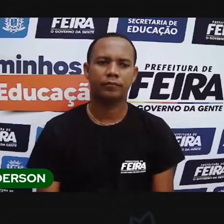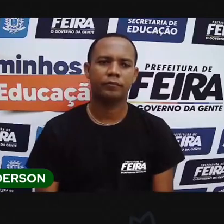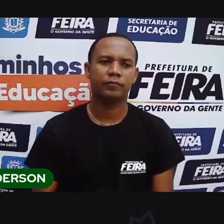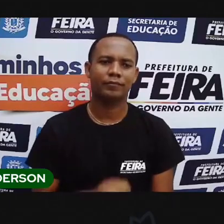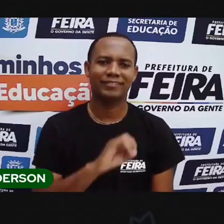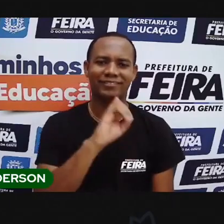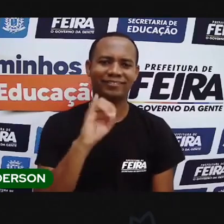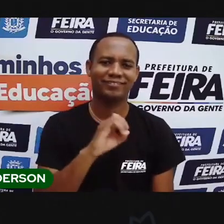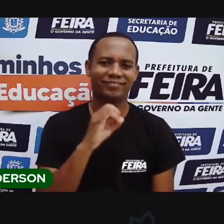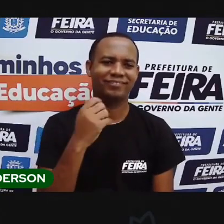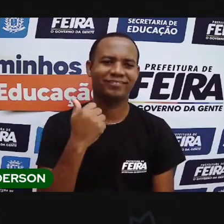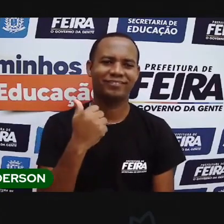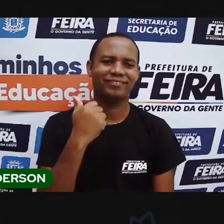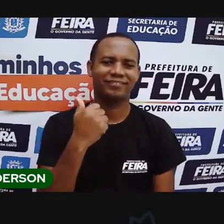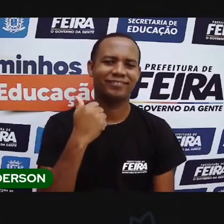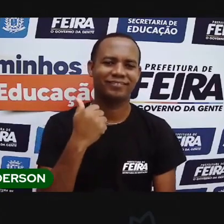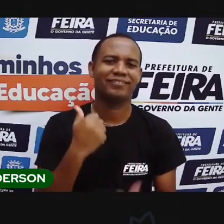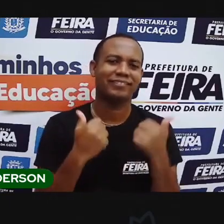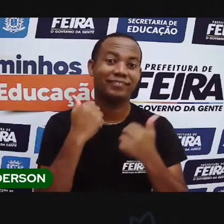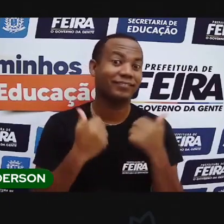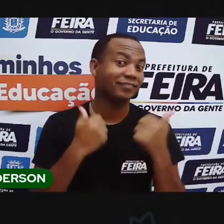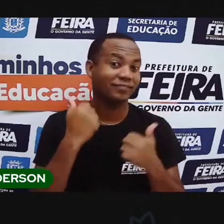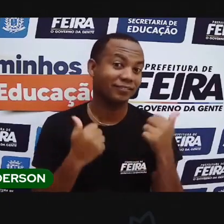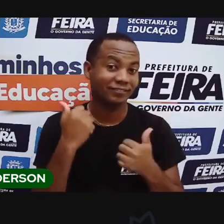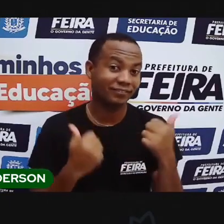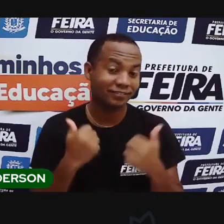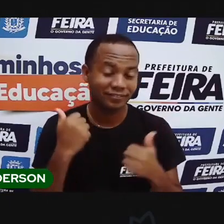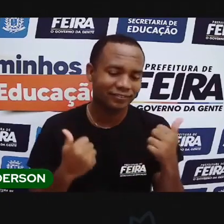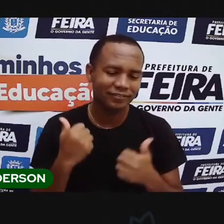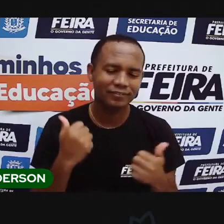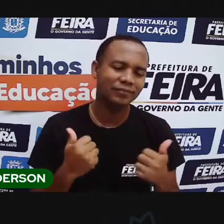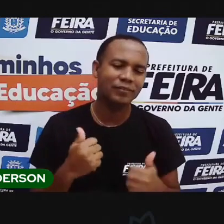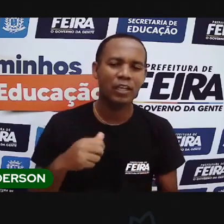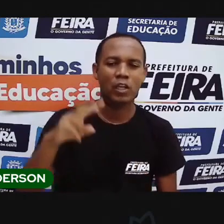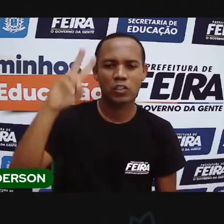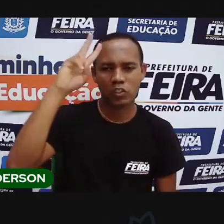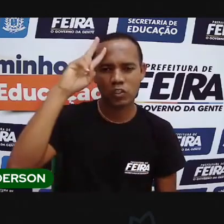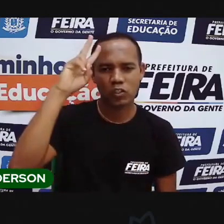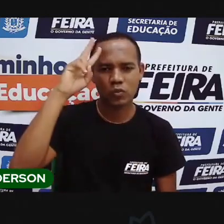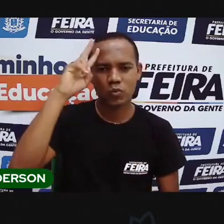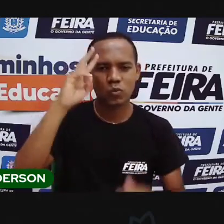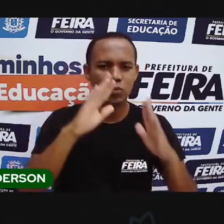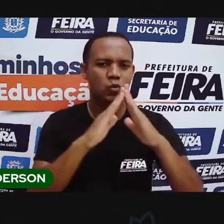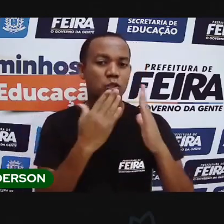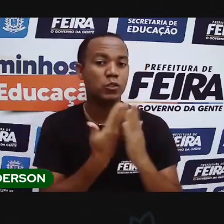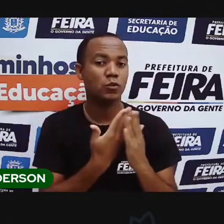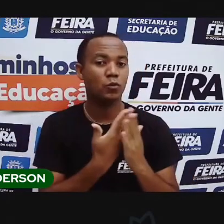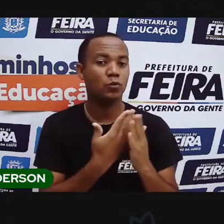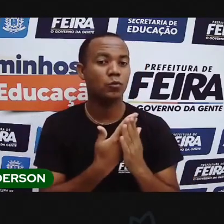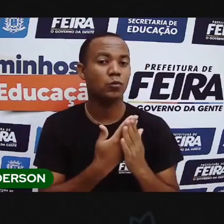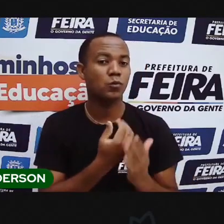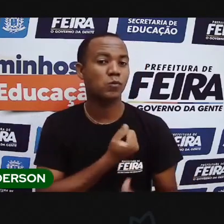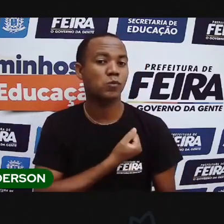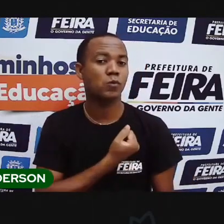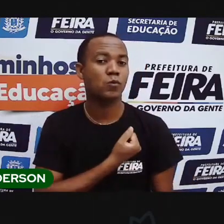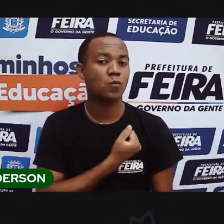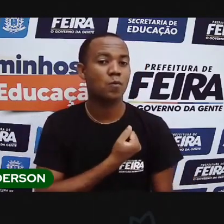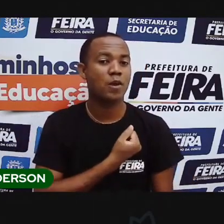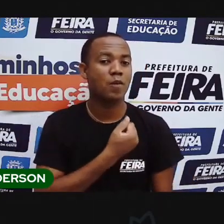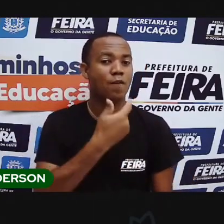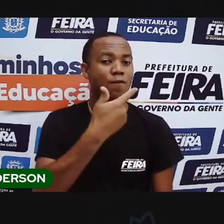Oi, tudo bem? Segunda, nossa aula de número 20, dia 16